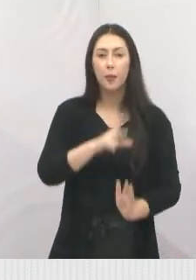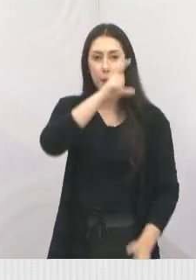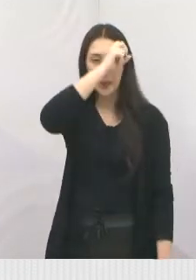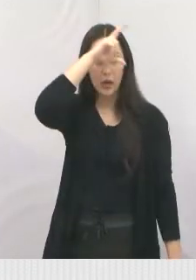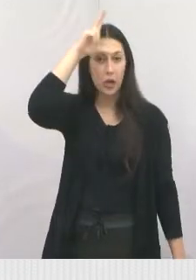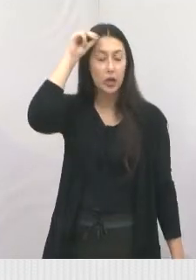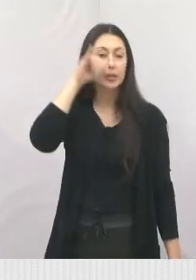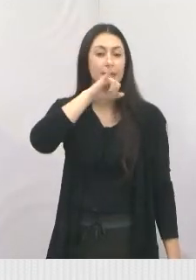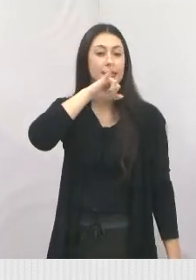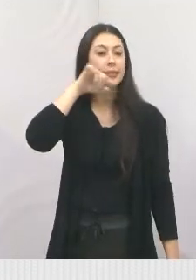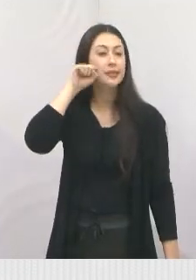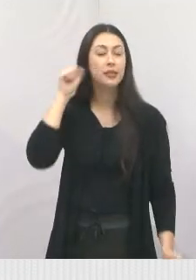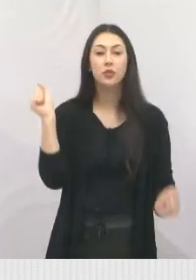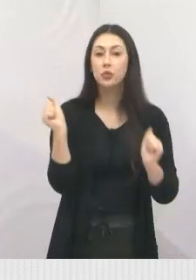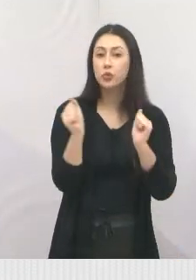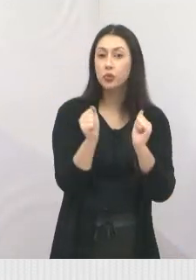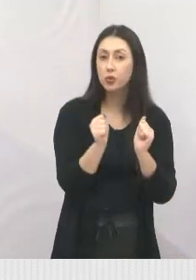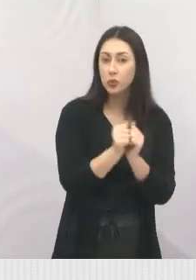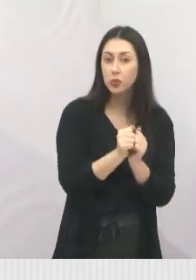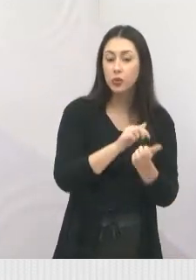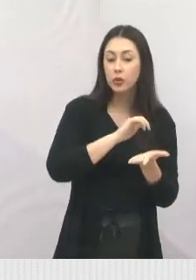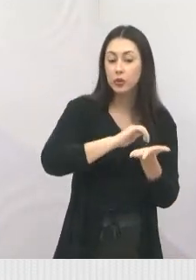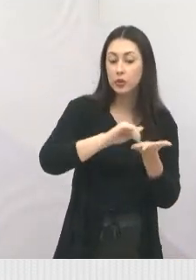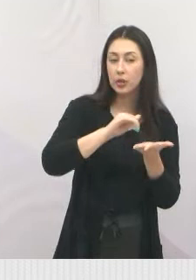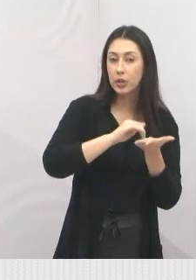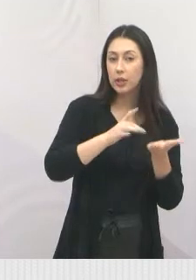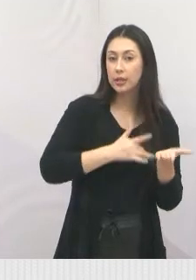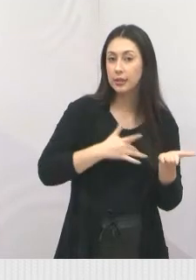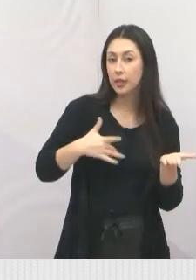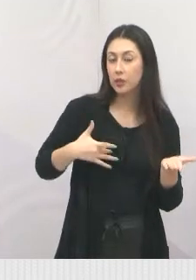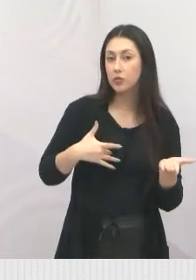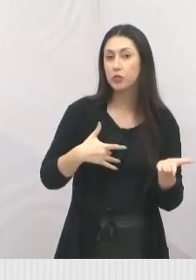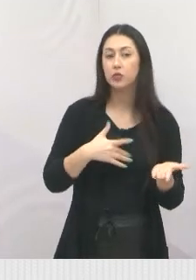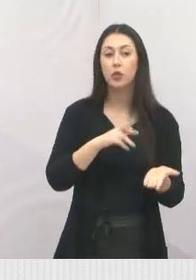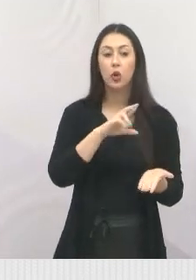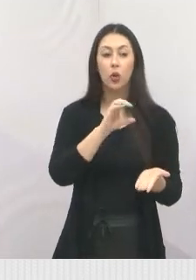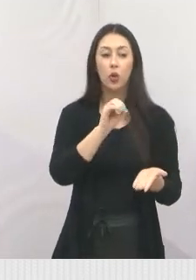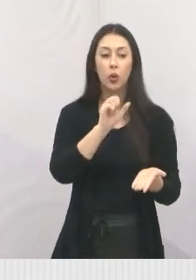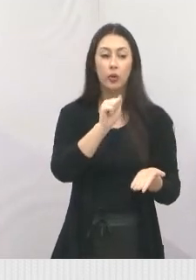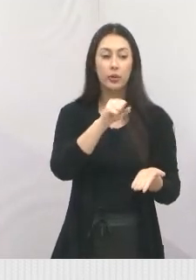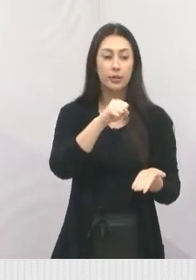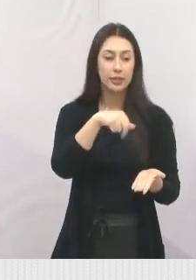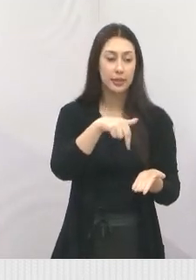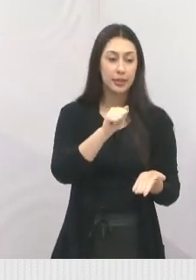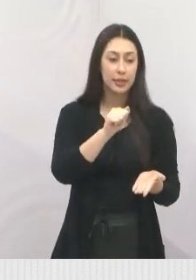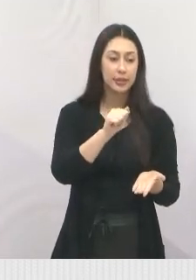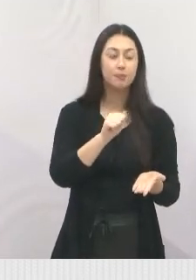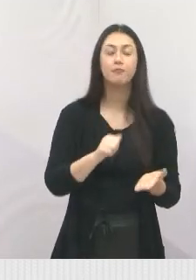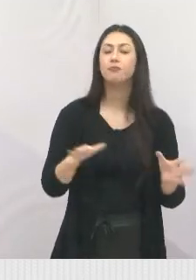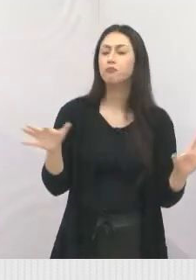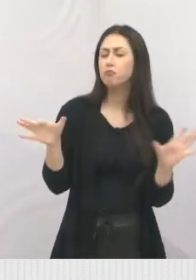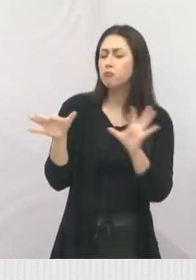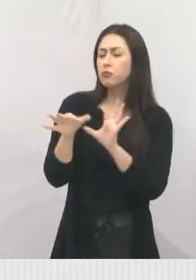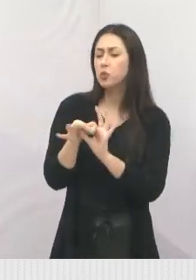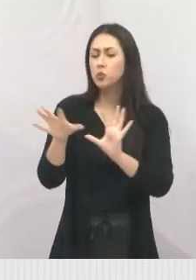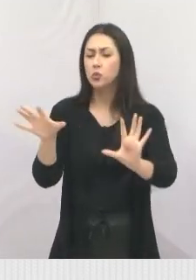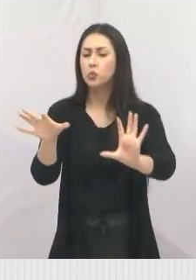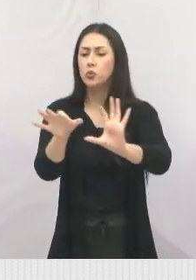querida Secretária de Saúde, Rosana Gravena, ao qual juntou com várias secretarias,